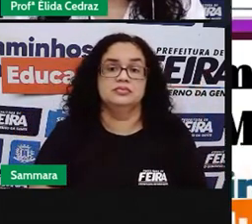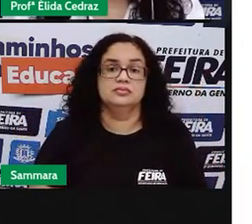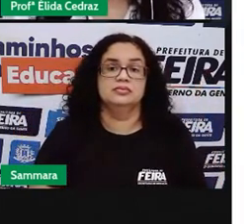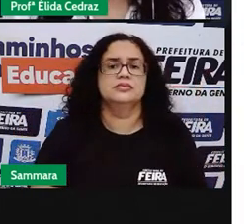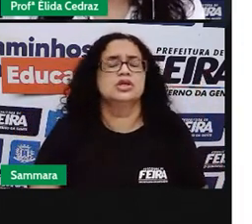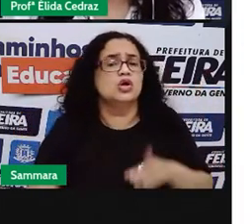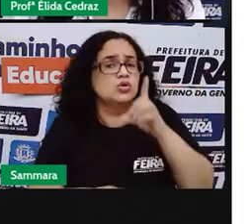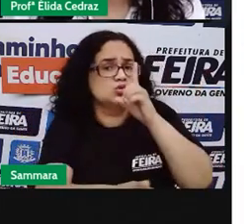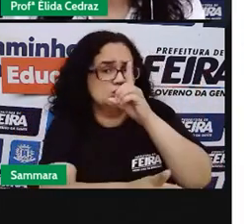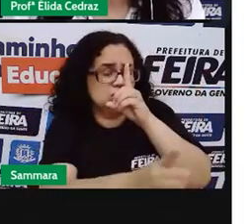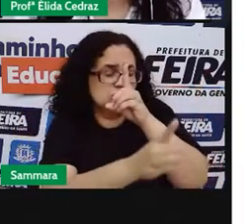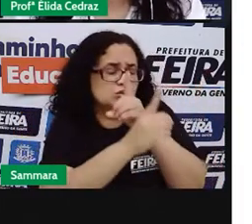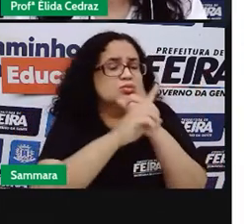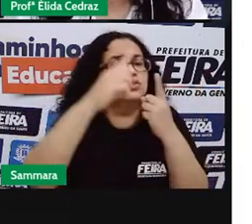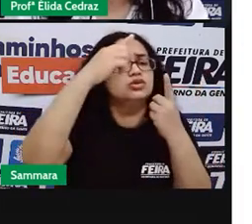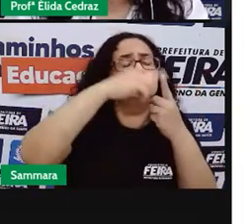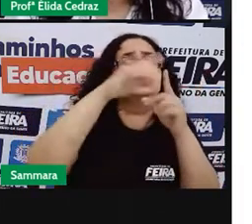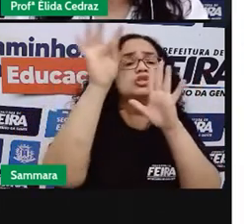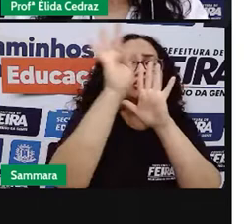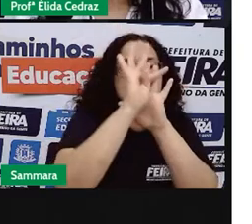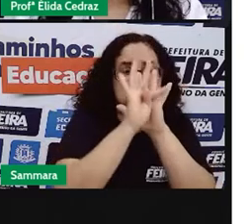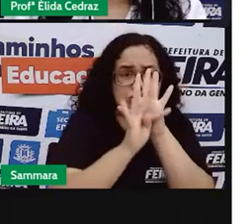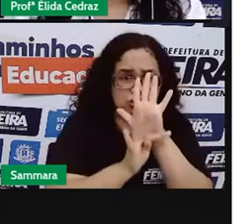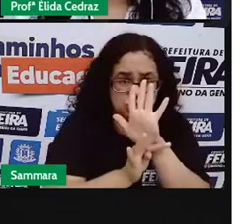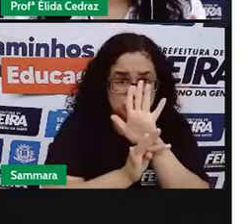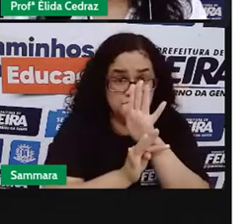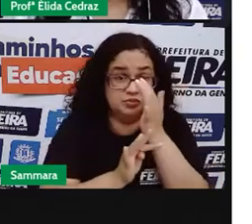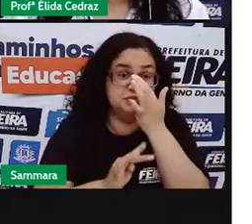Você encontra esse tipo de texto.